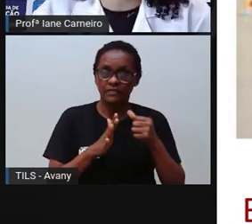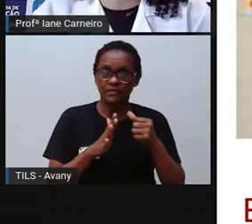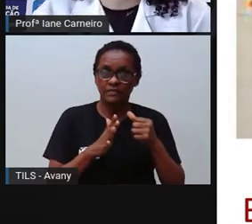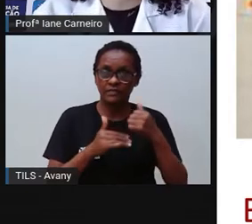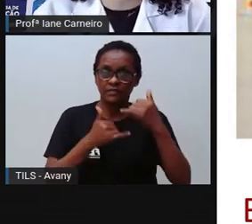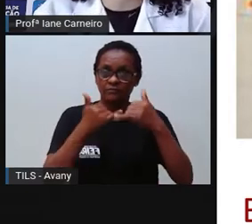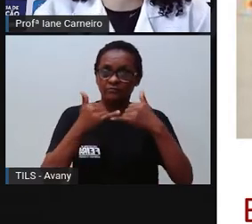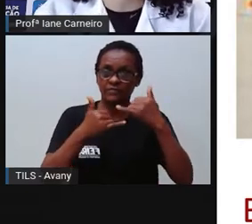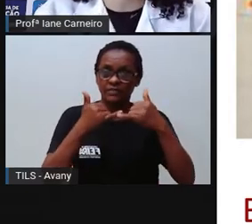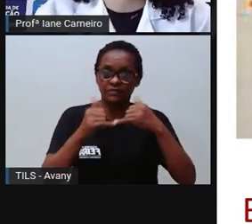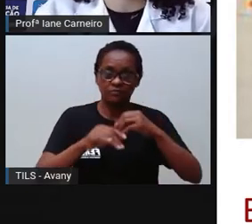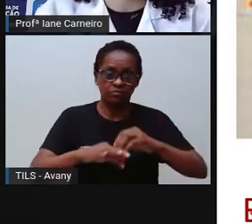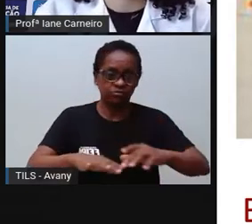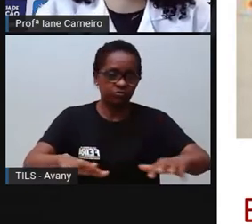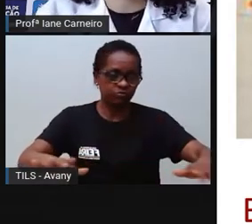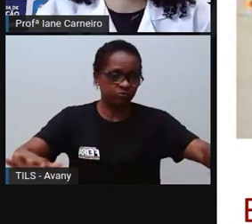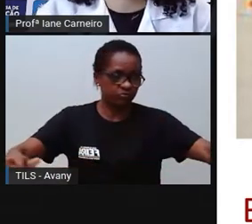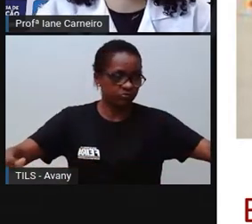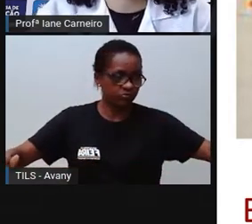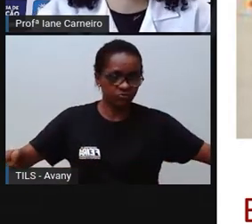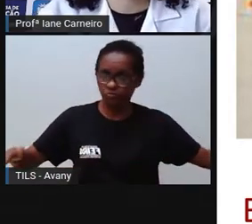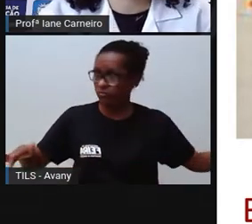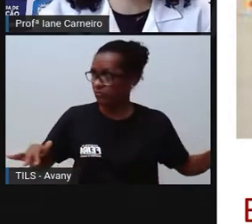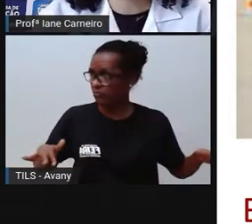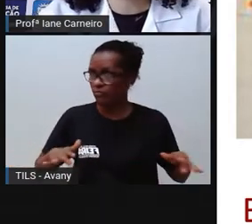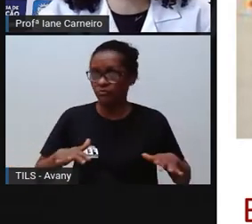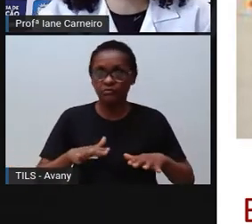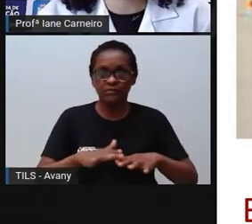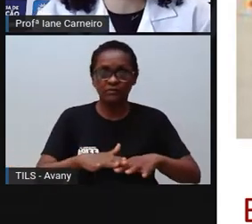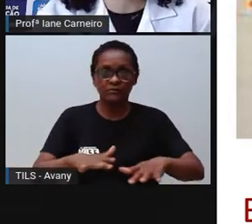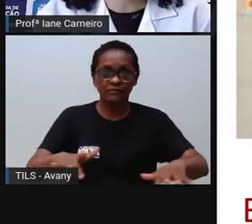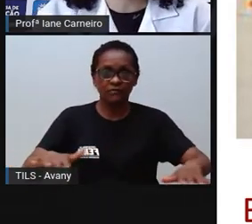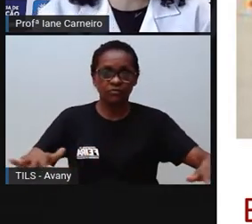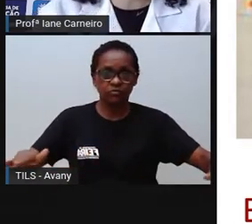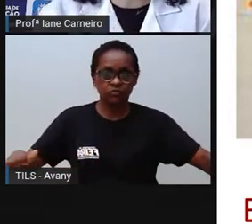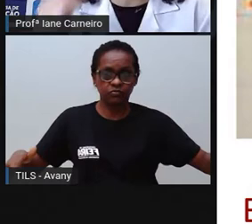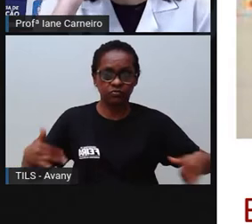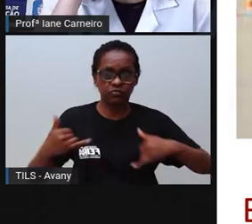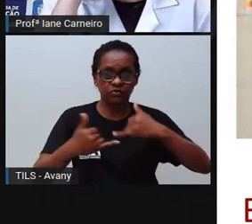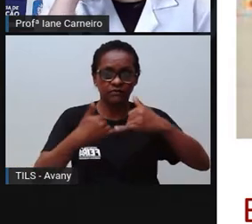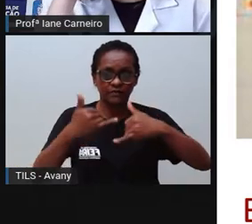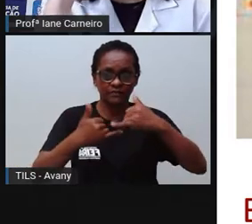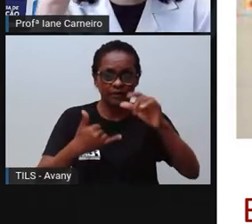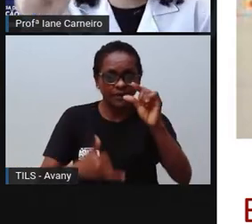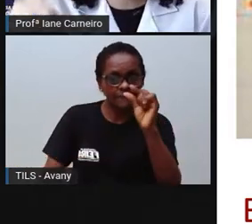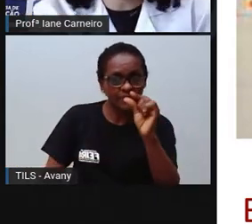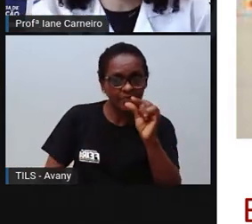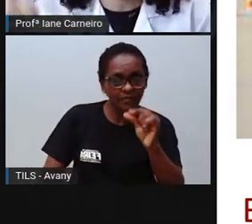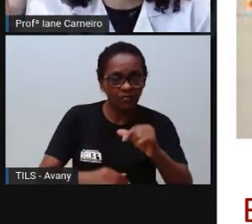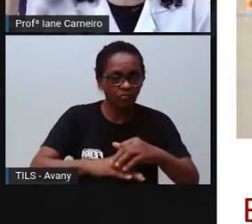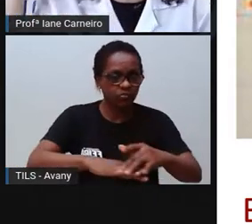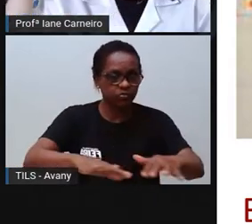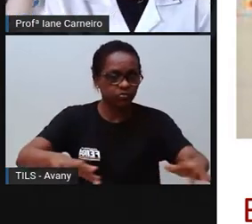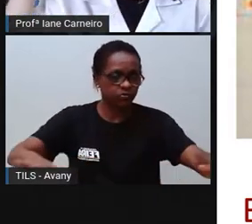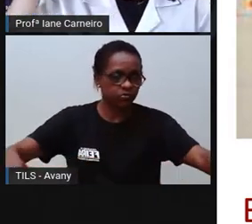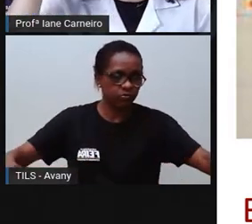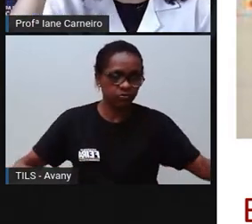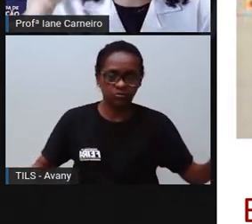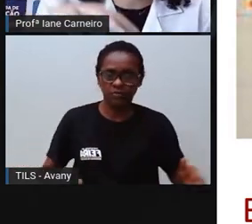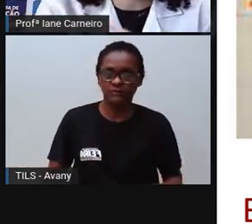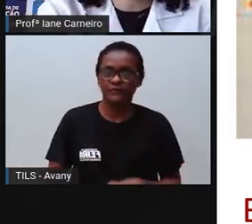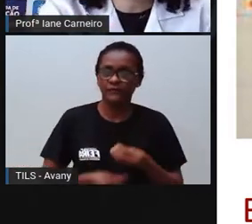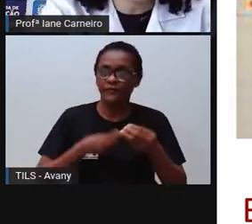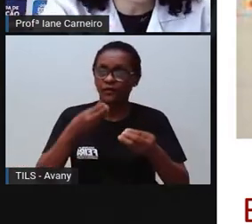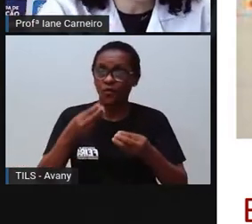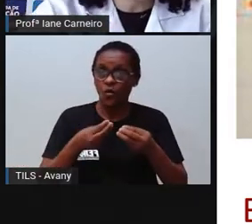brinquedos espalhados pelo chão. Então, quando a mamãe fala, cata o brinquedo do chão. Quando o